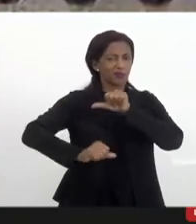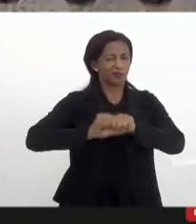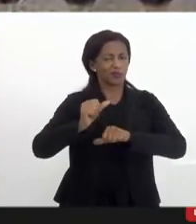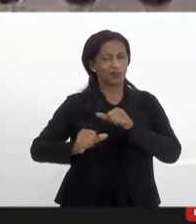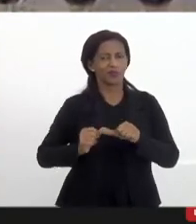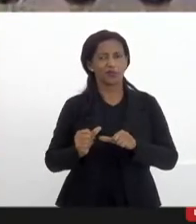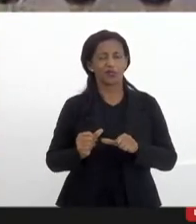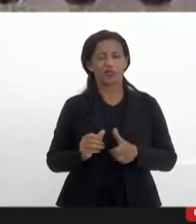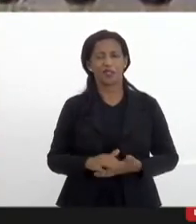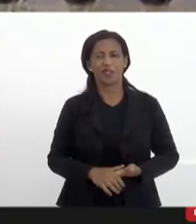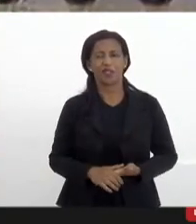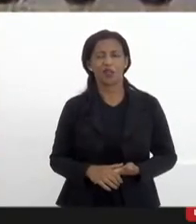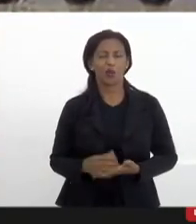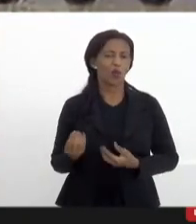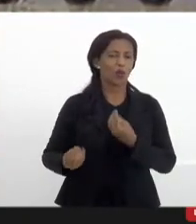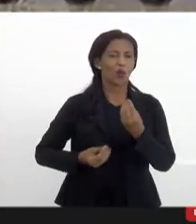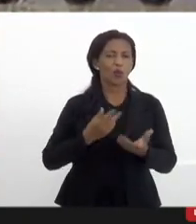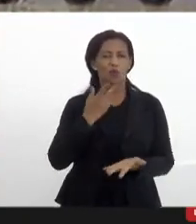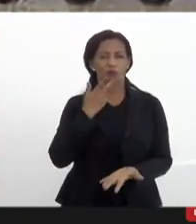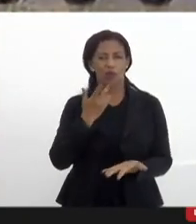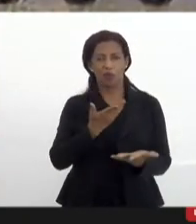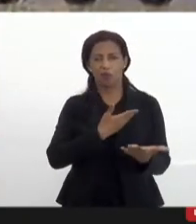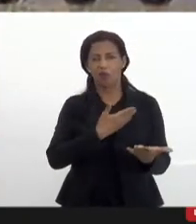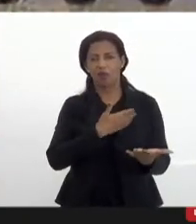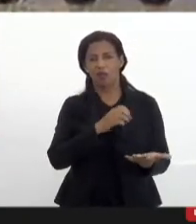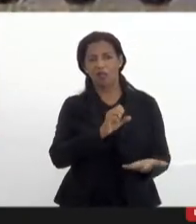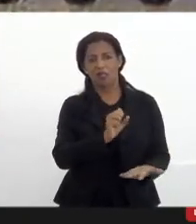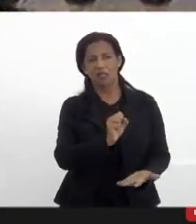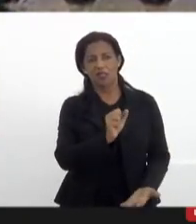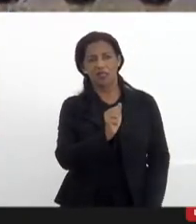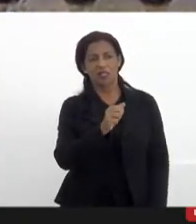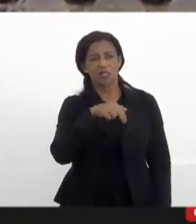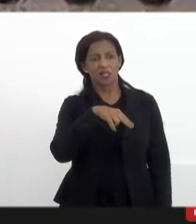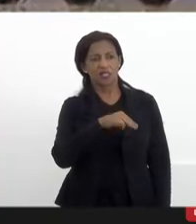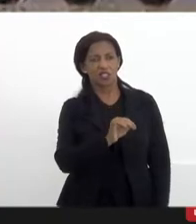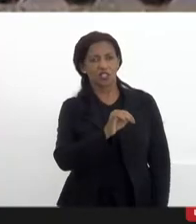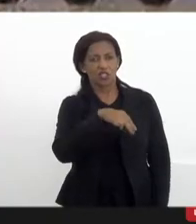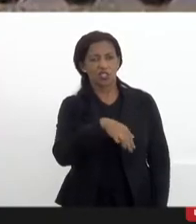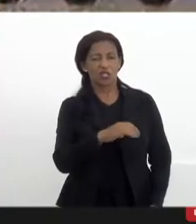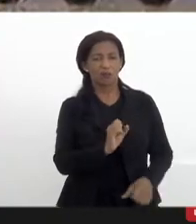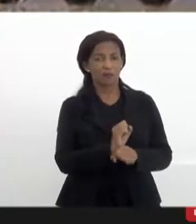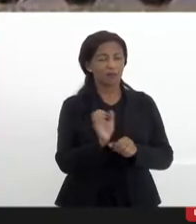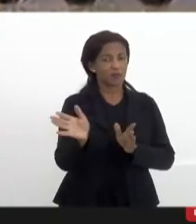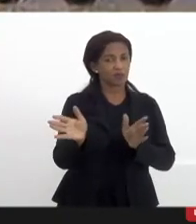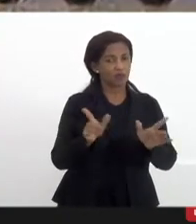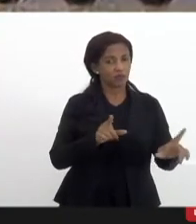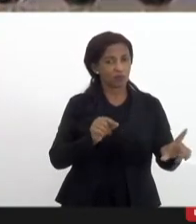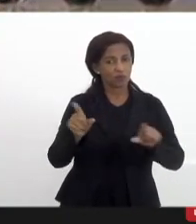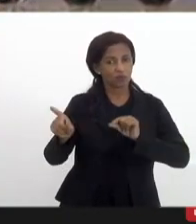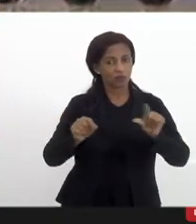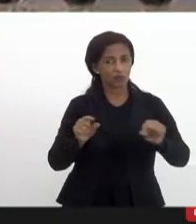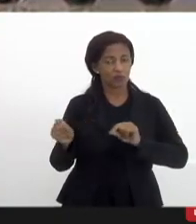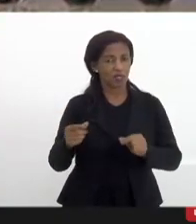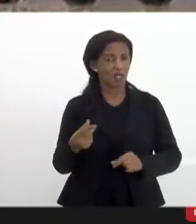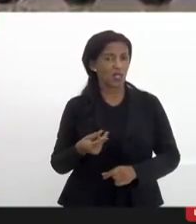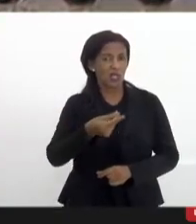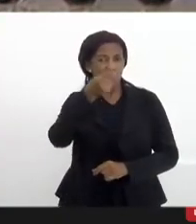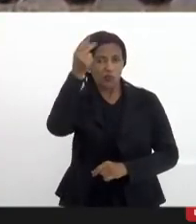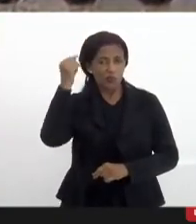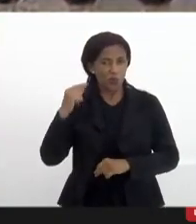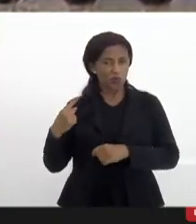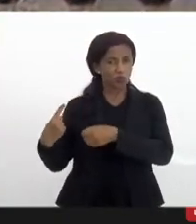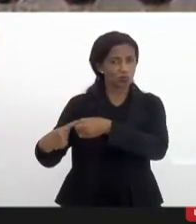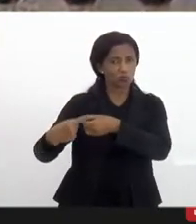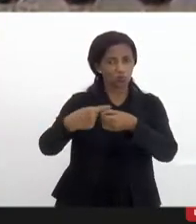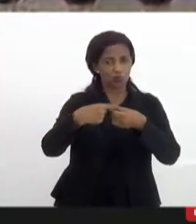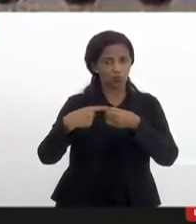aqui o companheiro Santin deixaram de ser alternativas para serem em muitos municípios